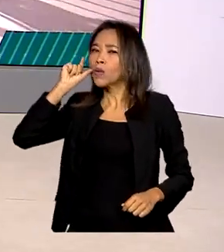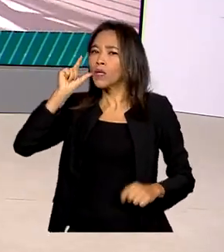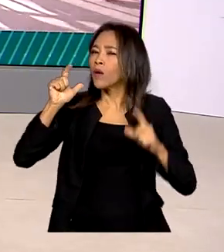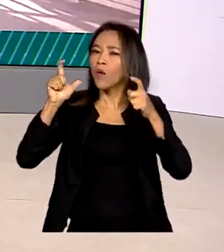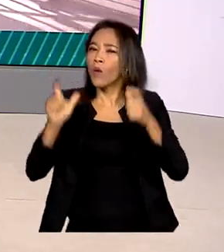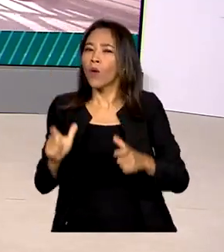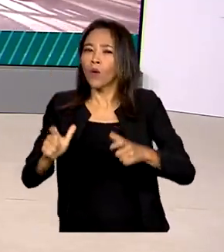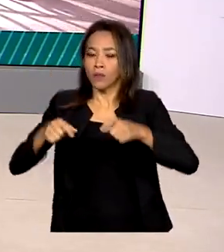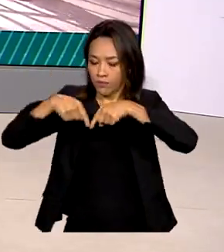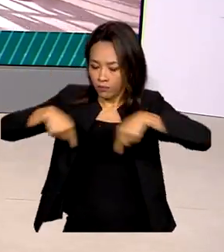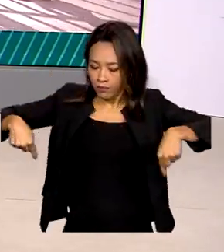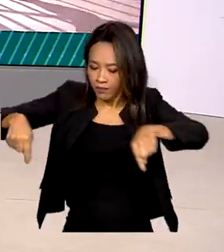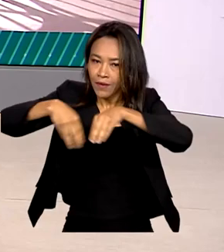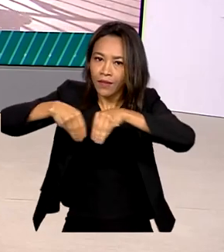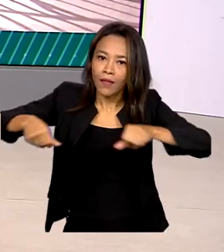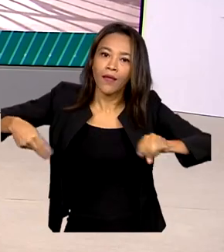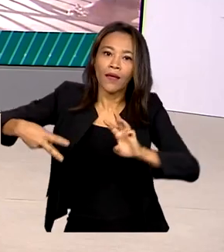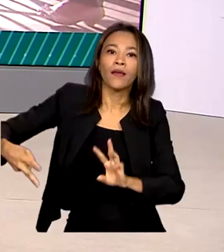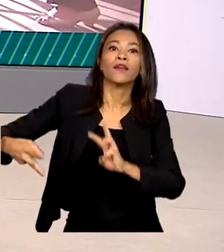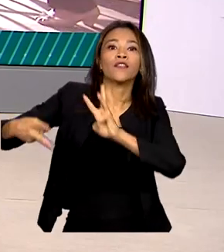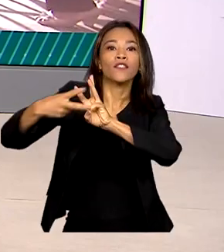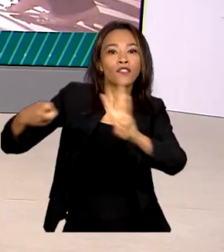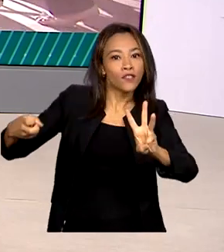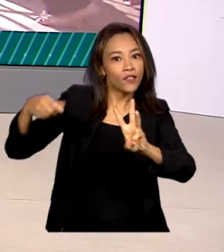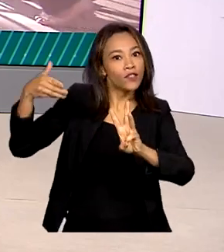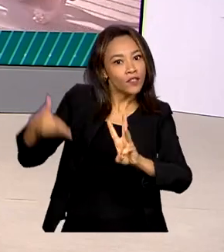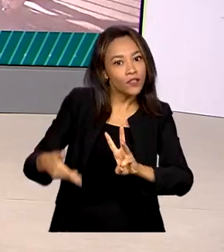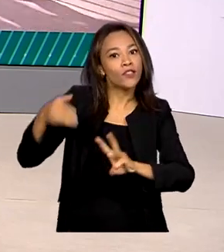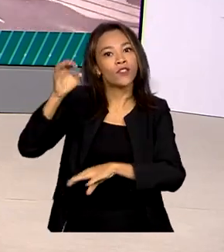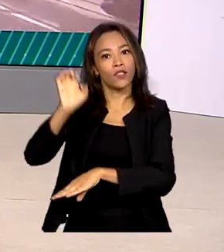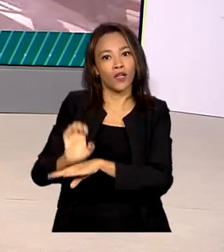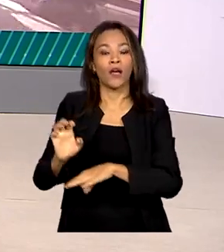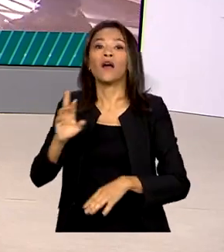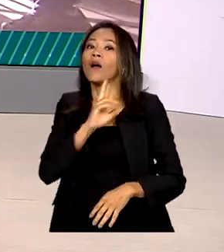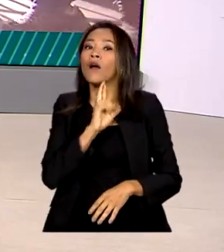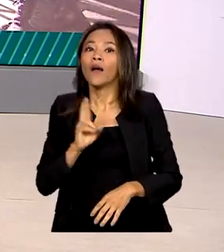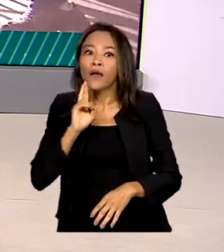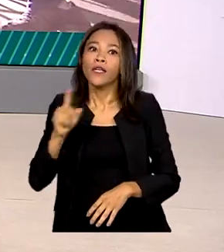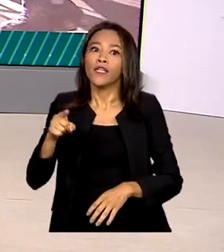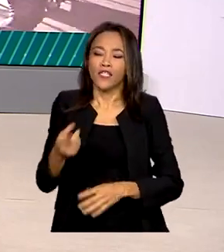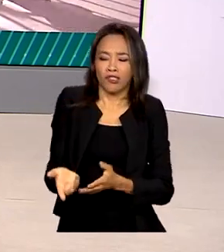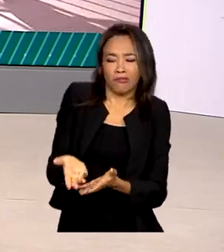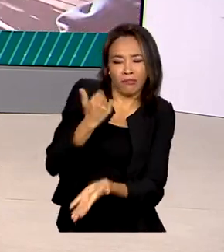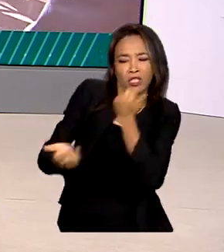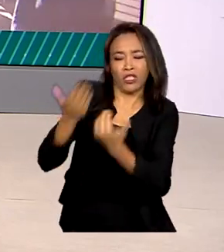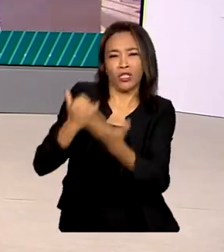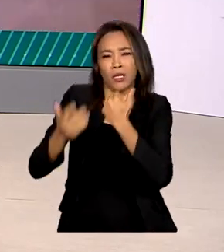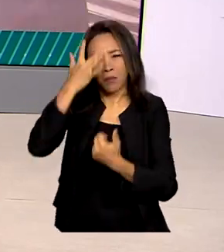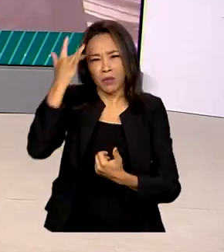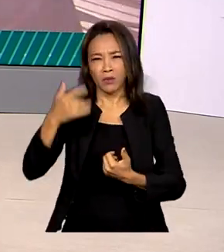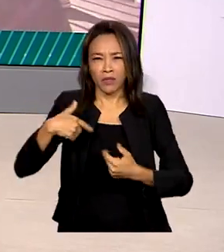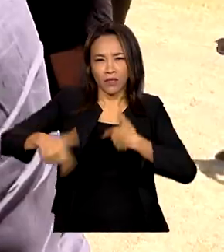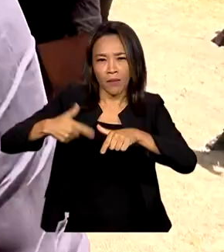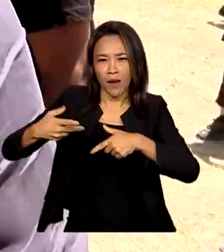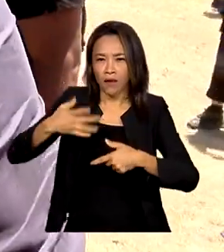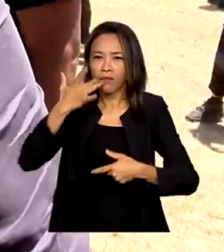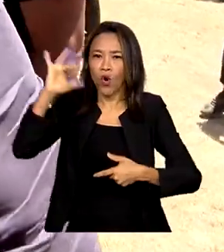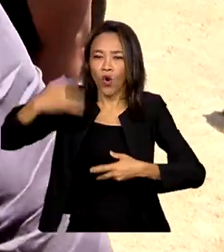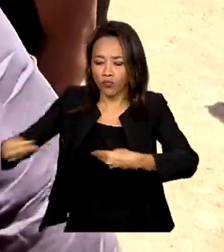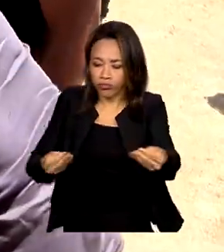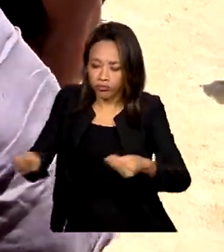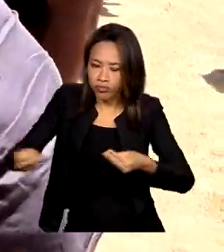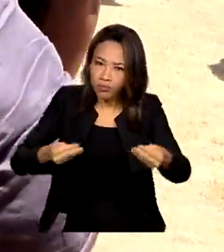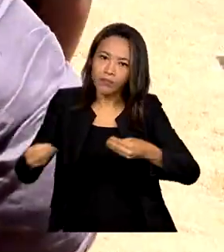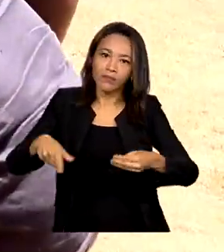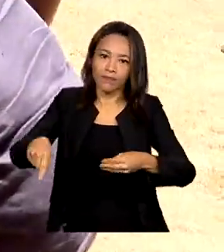indígena Raposa Serra do Sol e defendeu a retirada de garimpeiros de áreas ocupadas pelos povos tradicionais. Ao